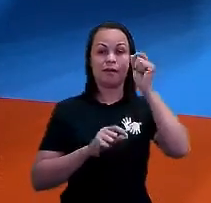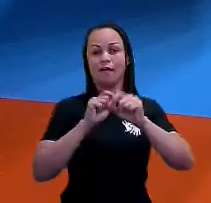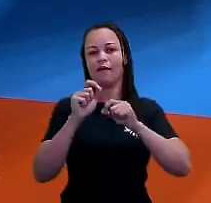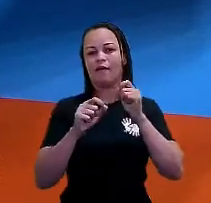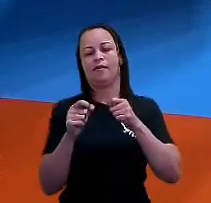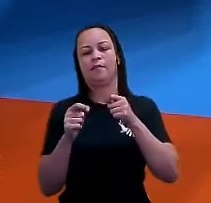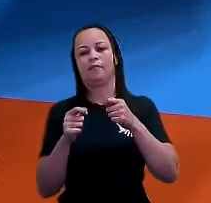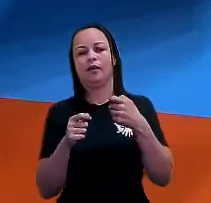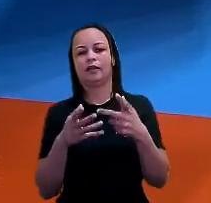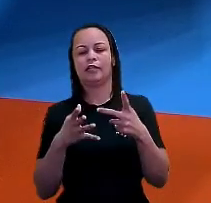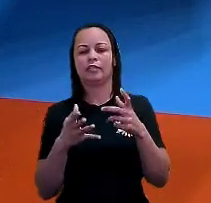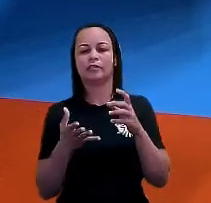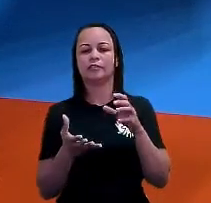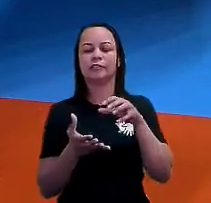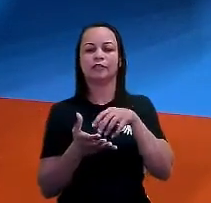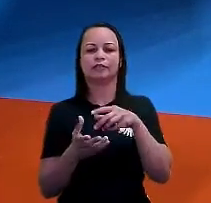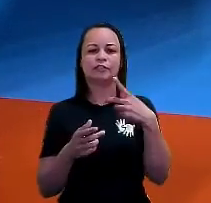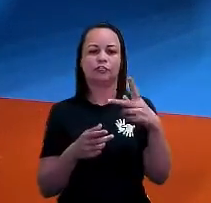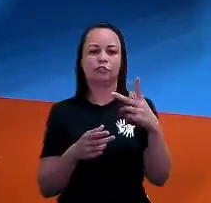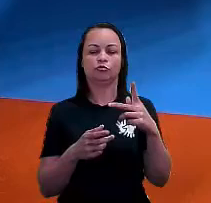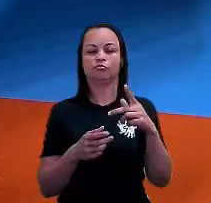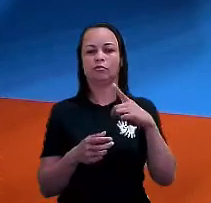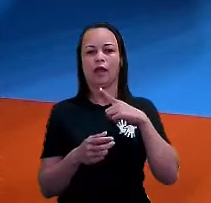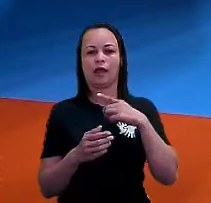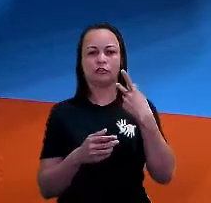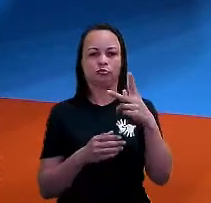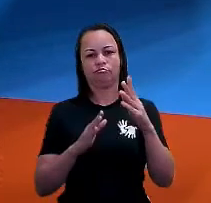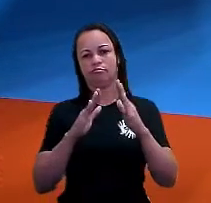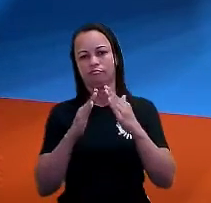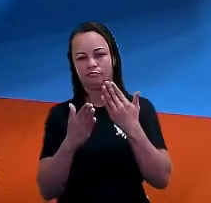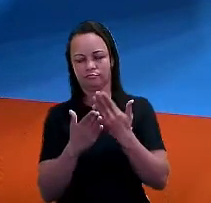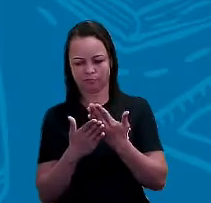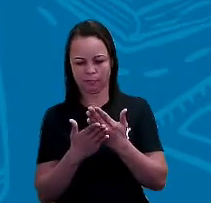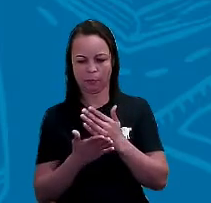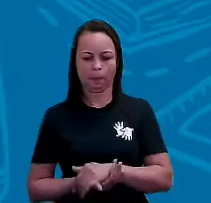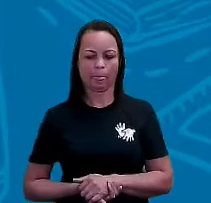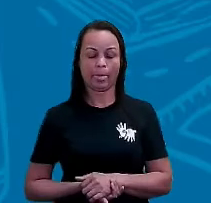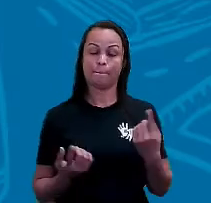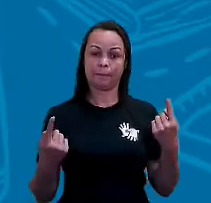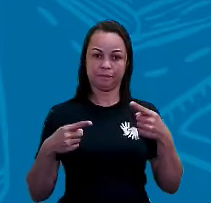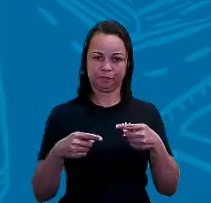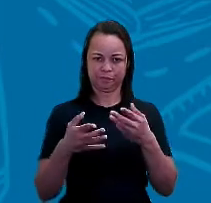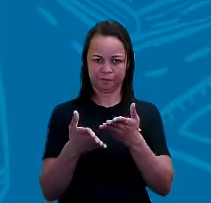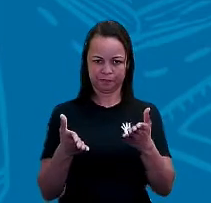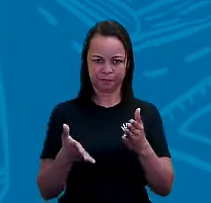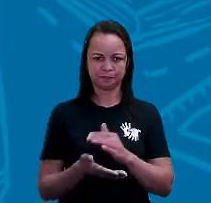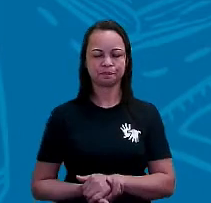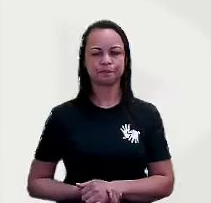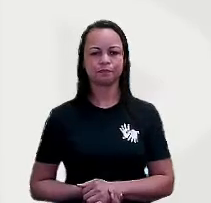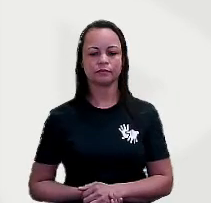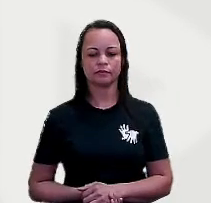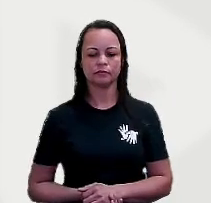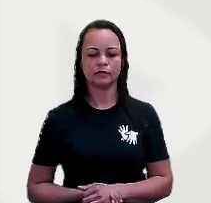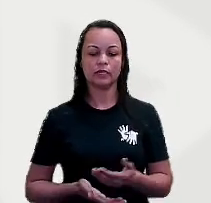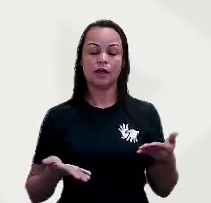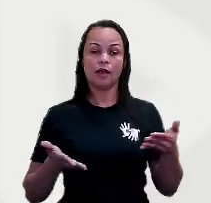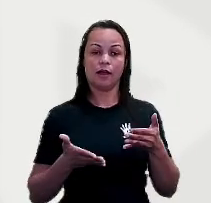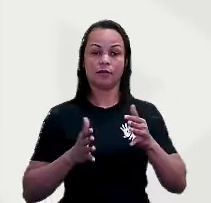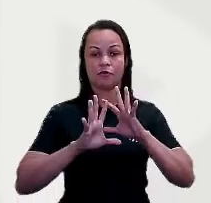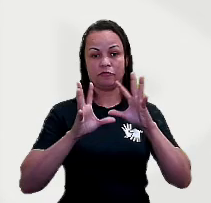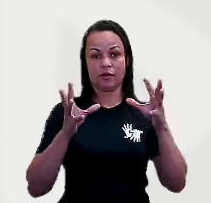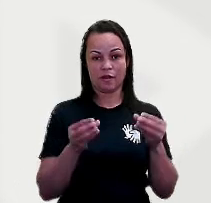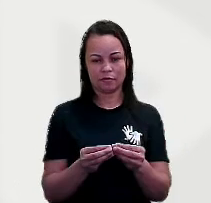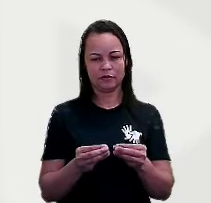para que sentido fica a sua escola. Tá ok? Esse é o desafio que eu deixo. E aí agora a gente vai revisar